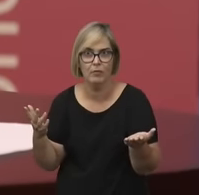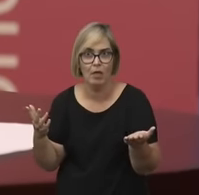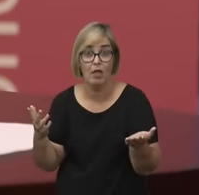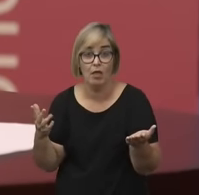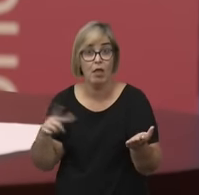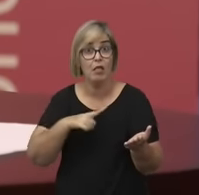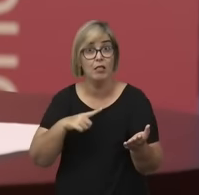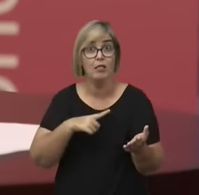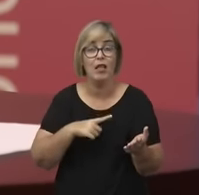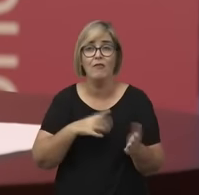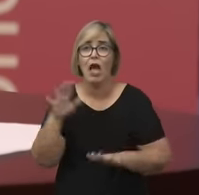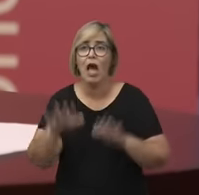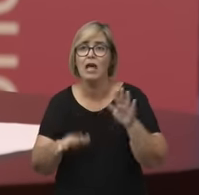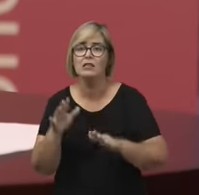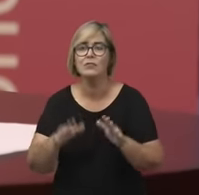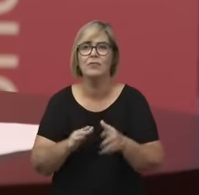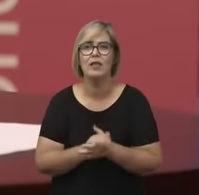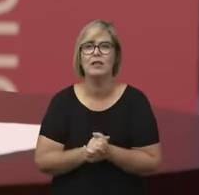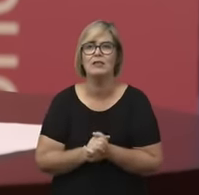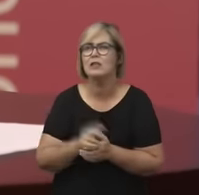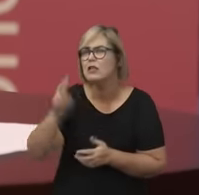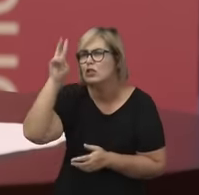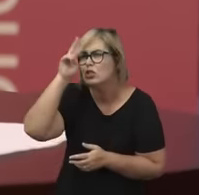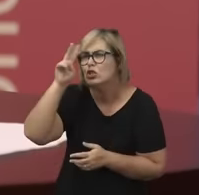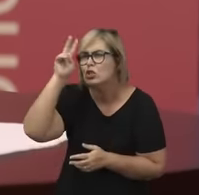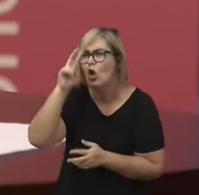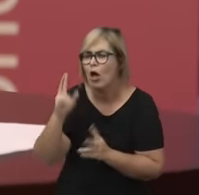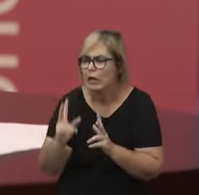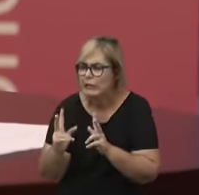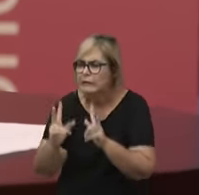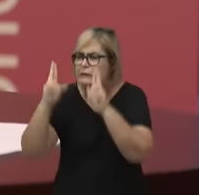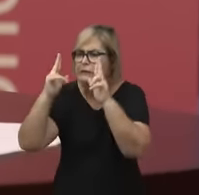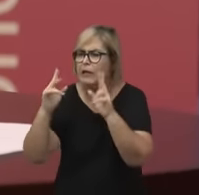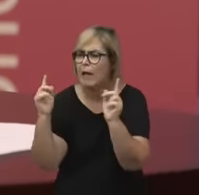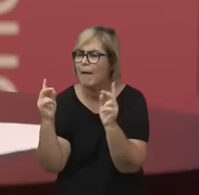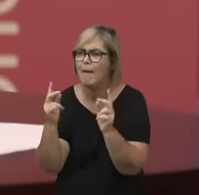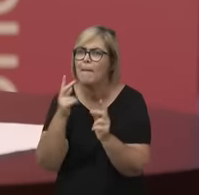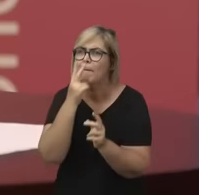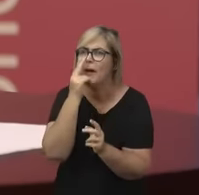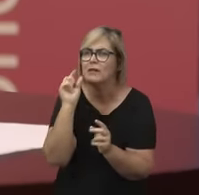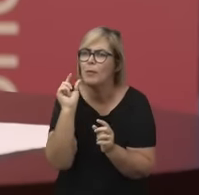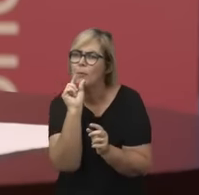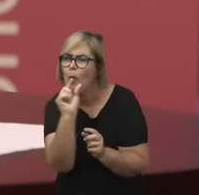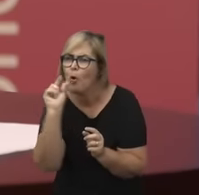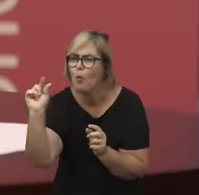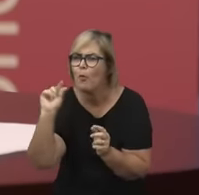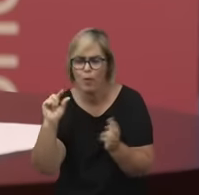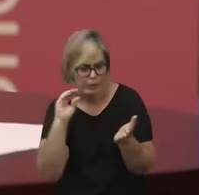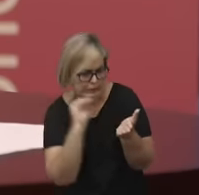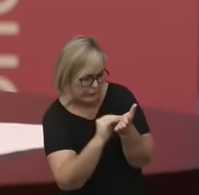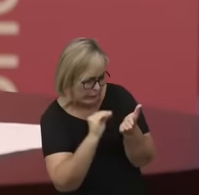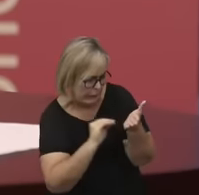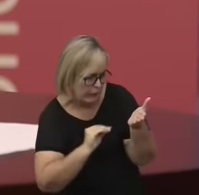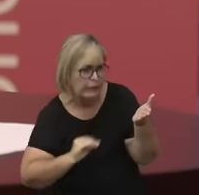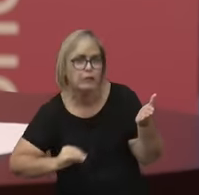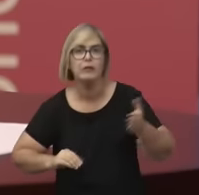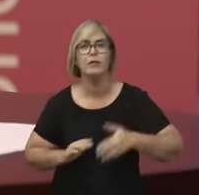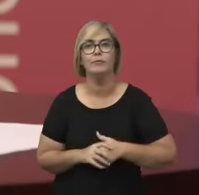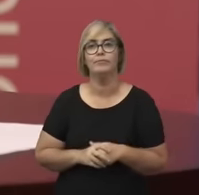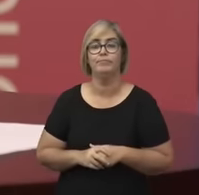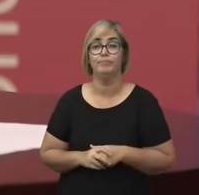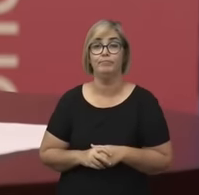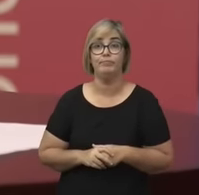biografias da antiguidade até os dias de hoje. E, assim, uma das consequências dessa